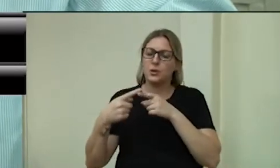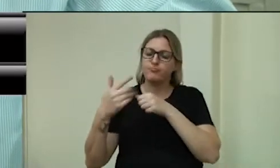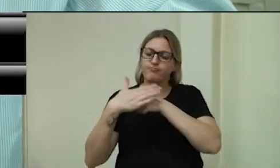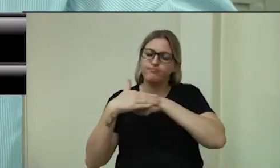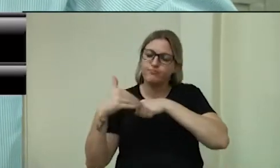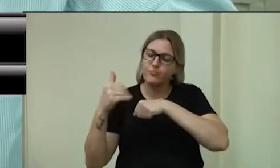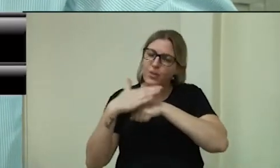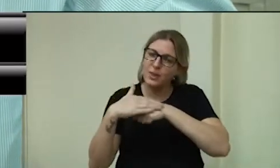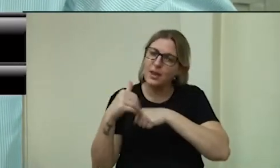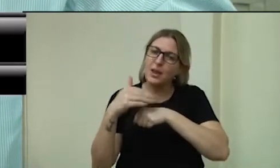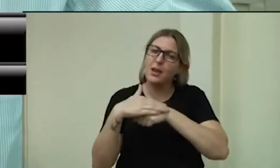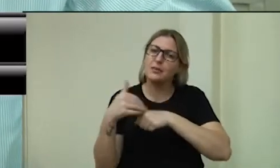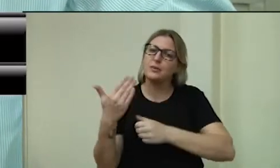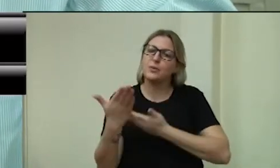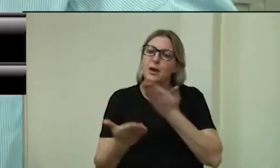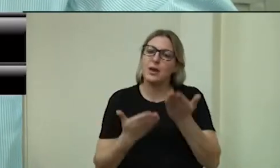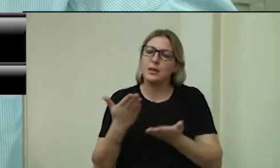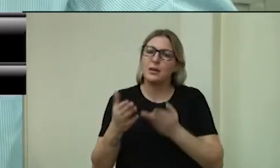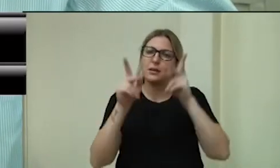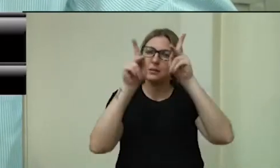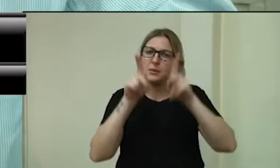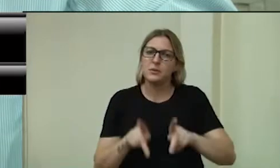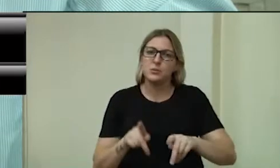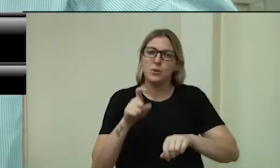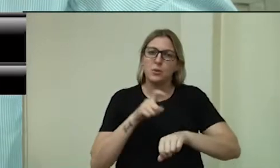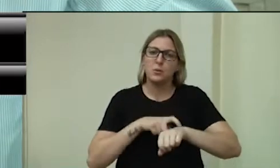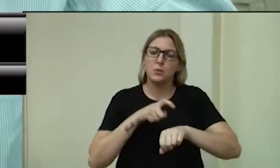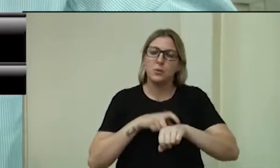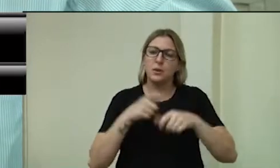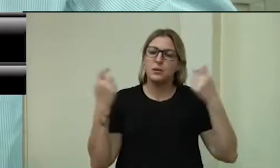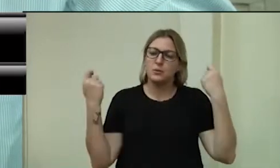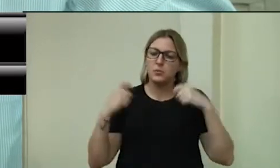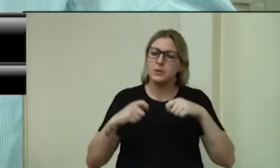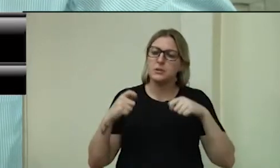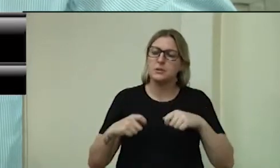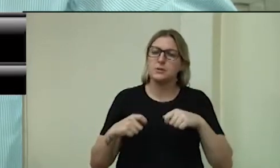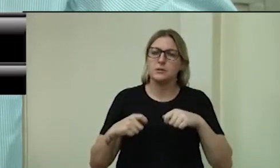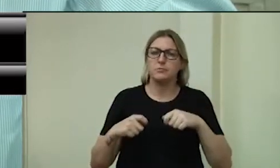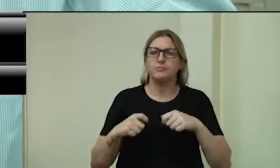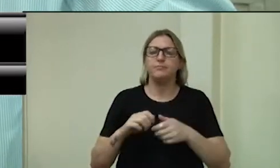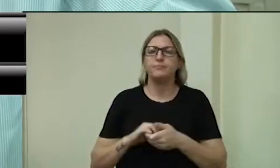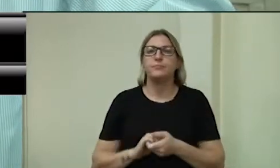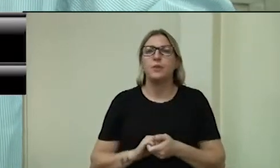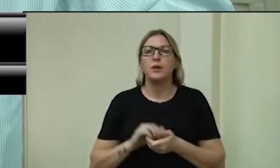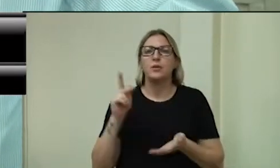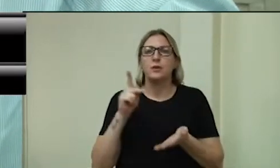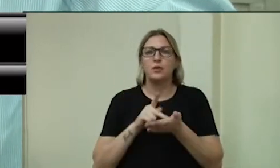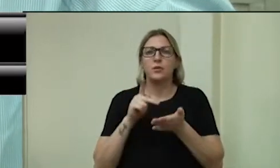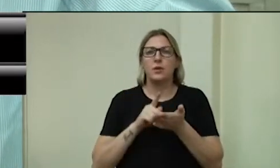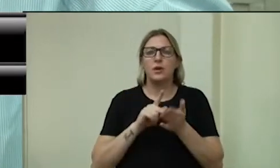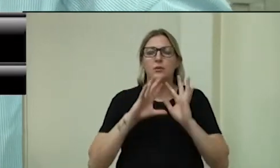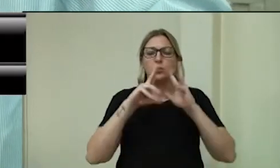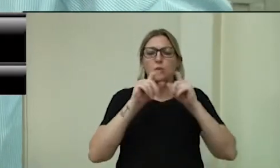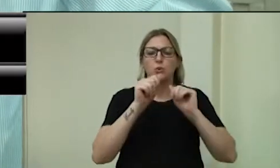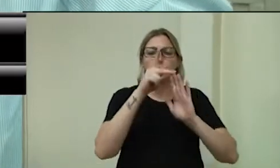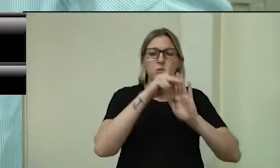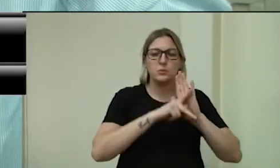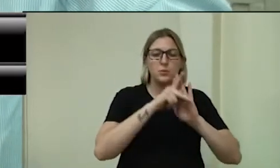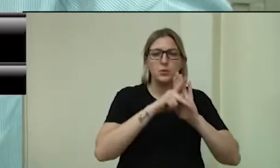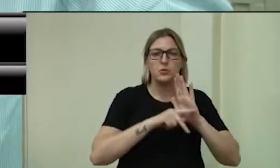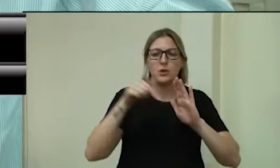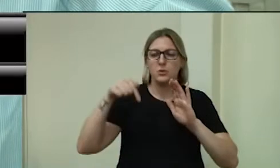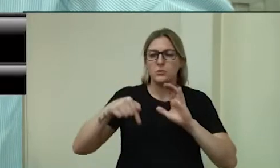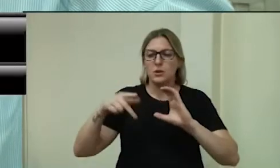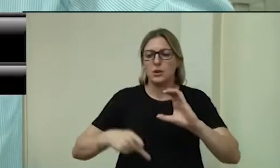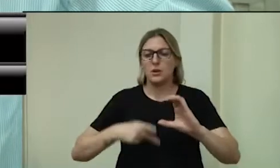pessoas que, na hora que tu mais precisa, é eles que estão lá. Então, na verdade, todos os projetos que passam nessa casa, quando dá